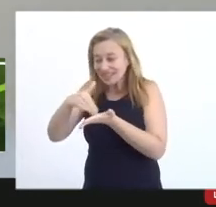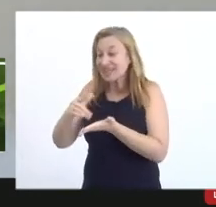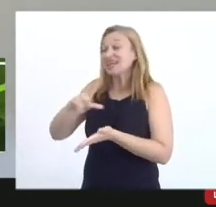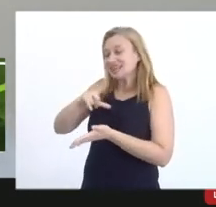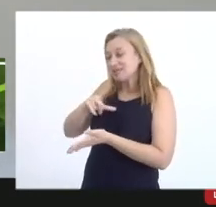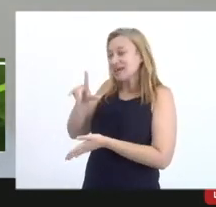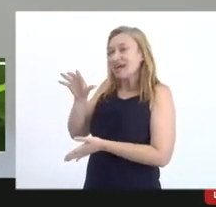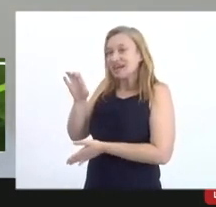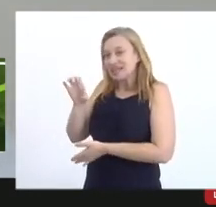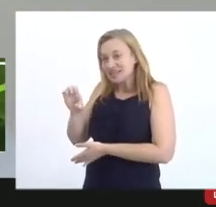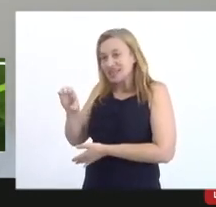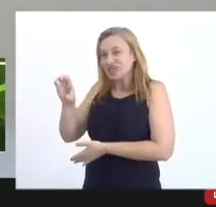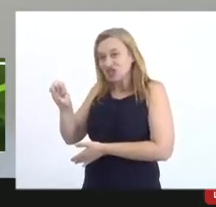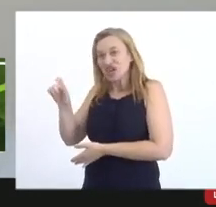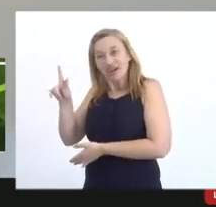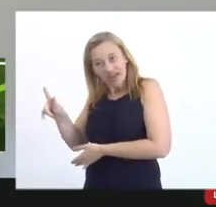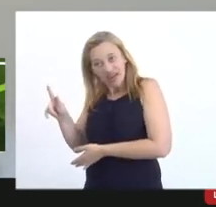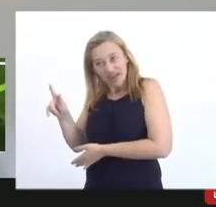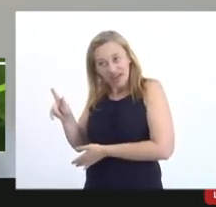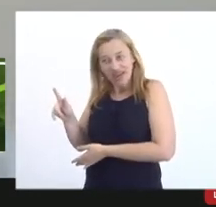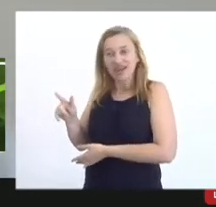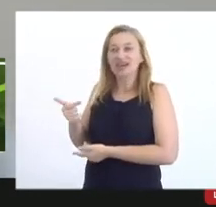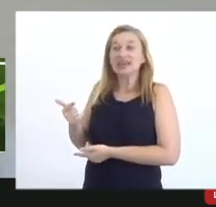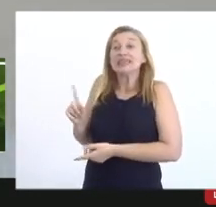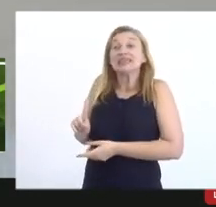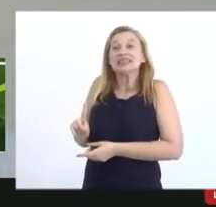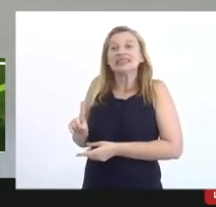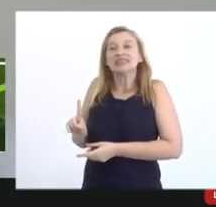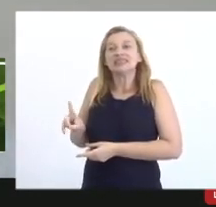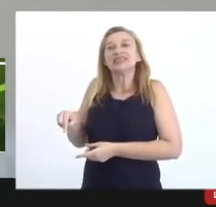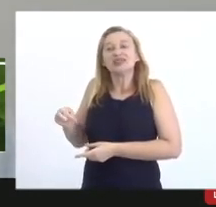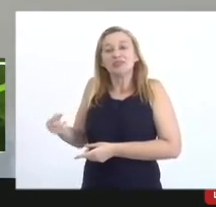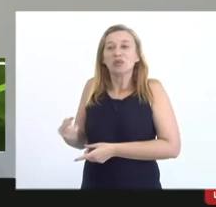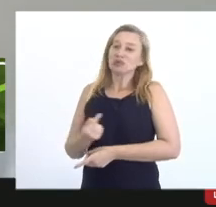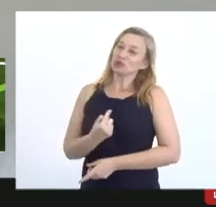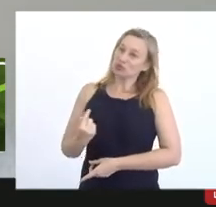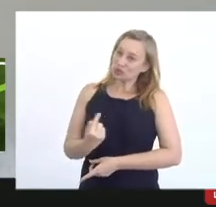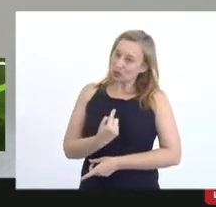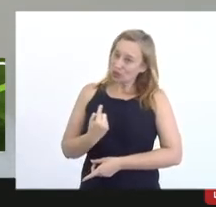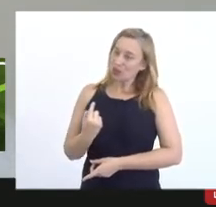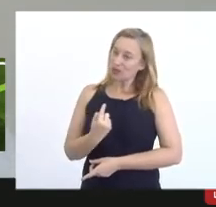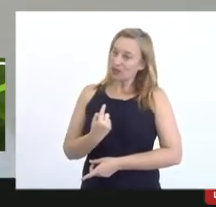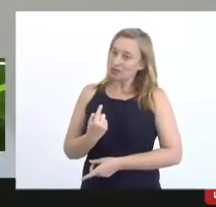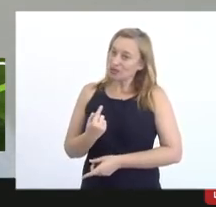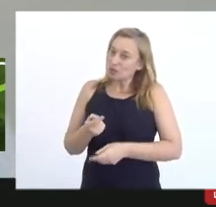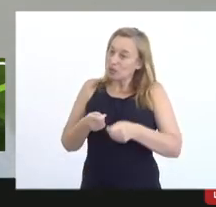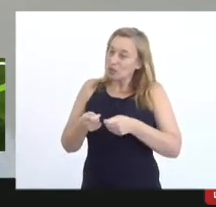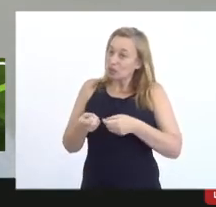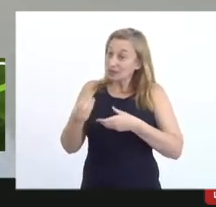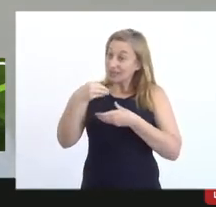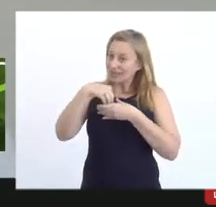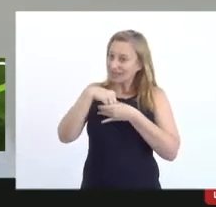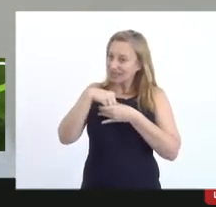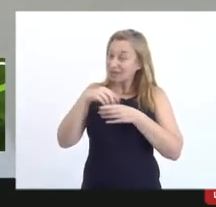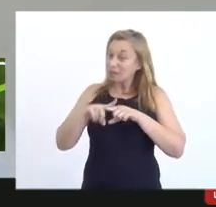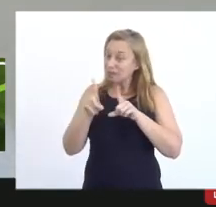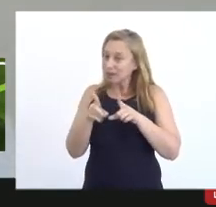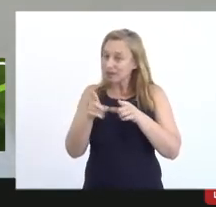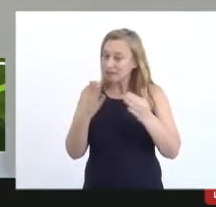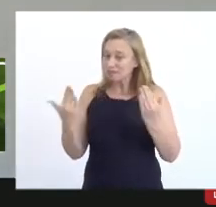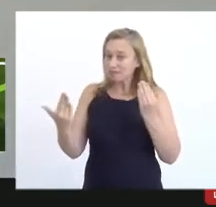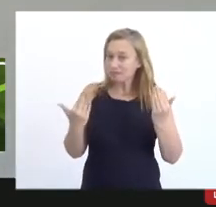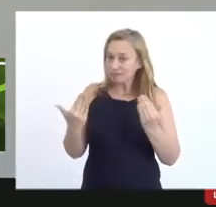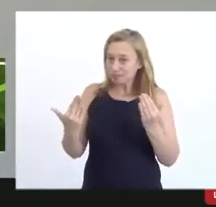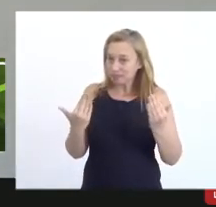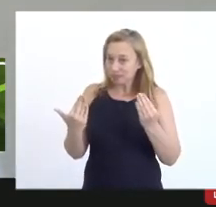CGE que é a terceira linha de defesa e nós somos o controle externo mas fazendo um paralelo com a nossa